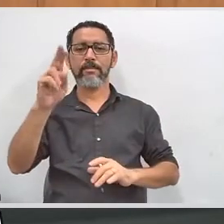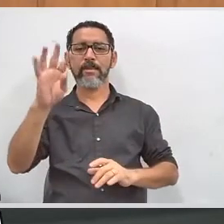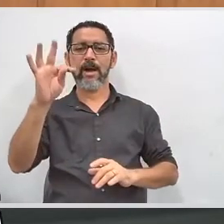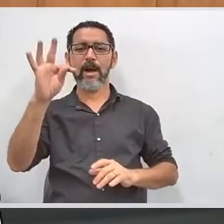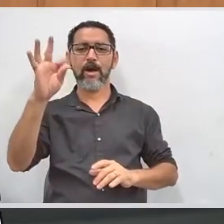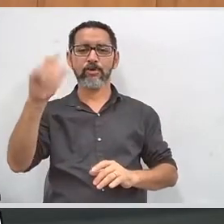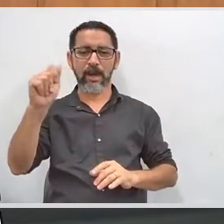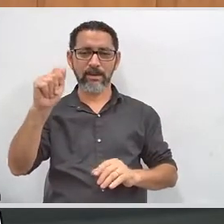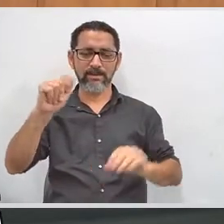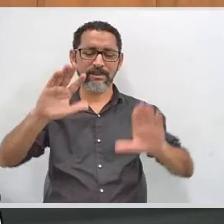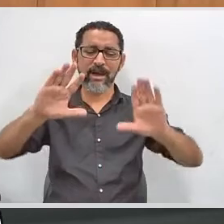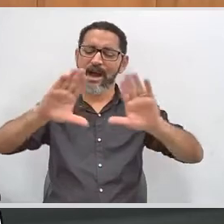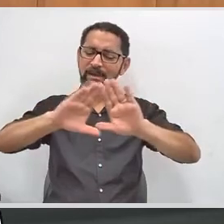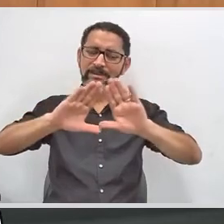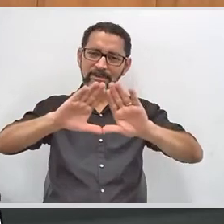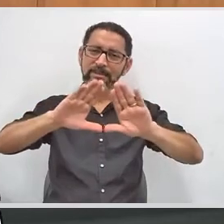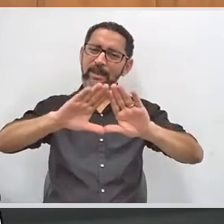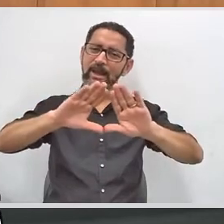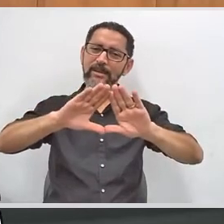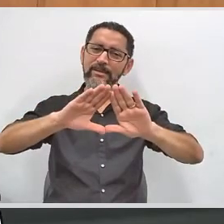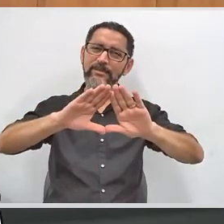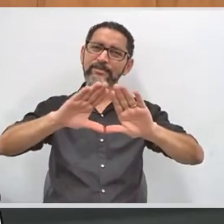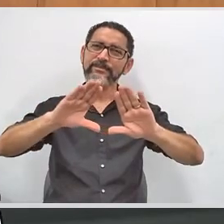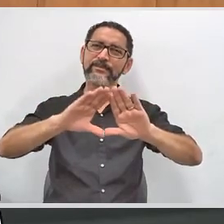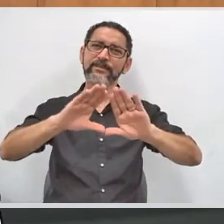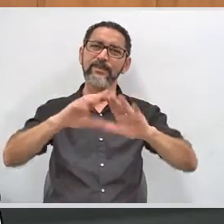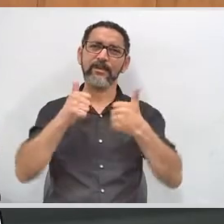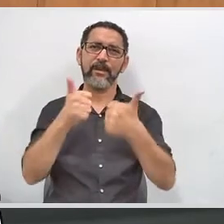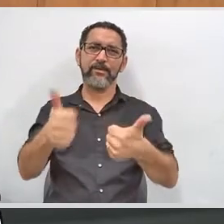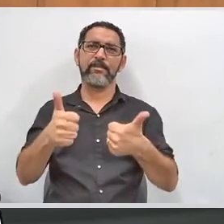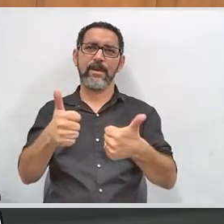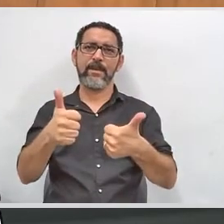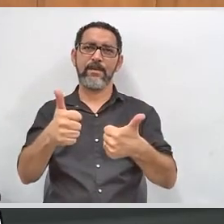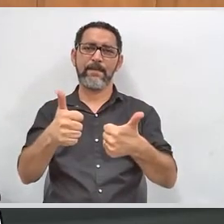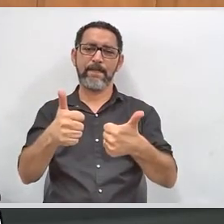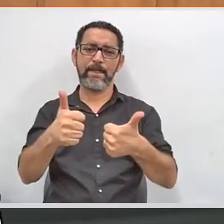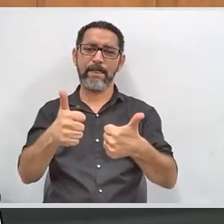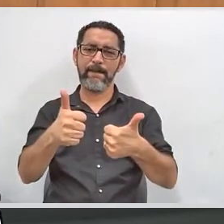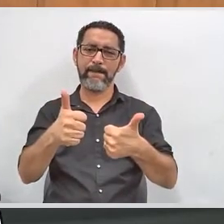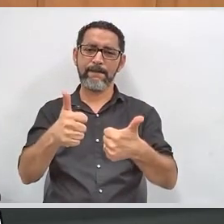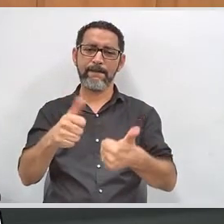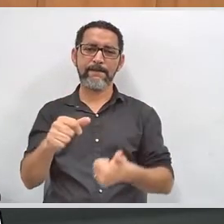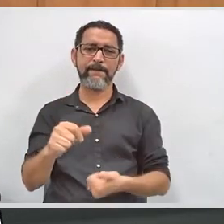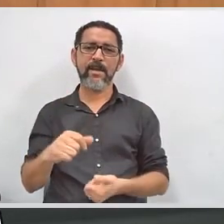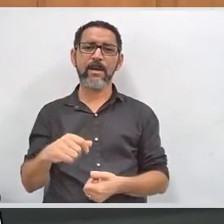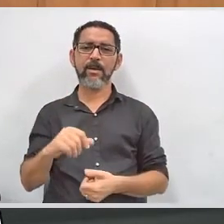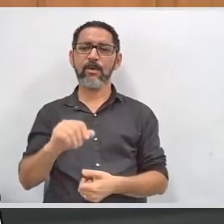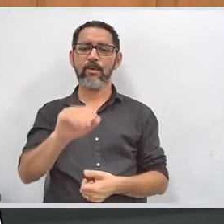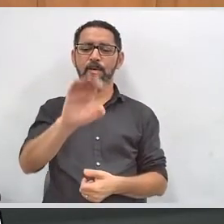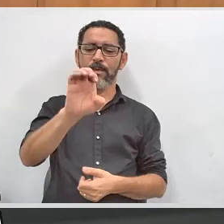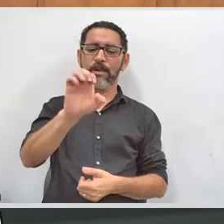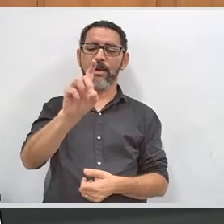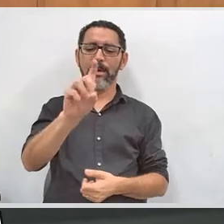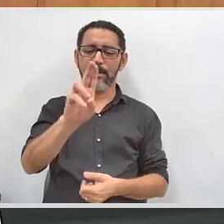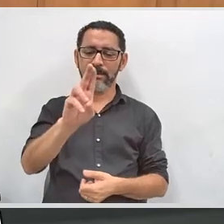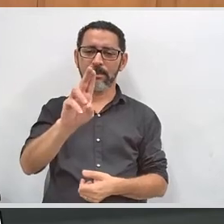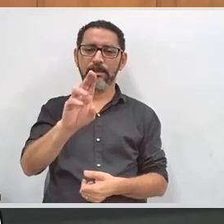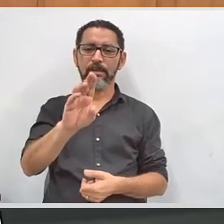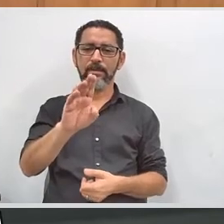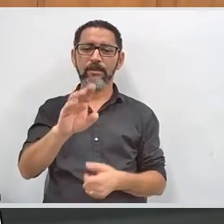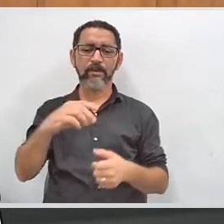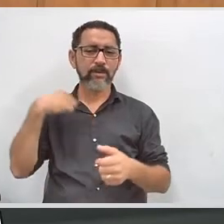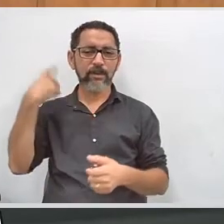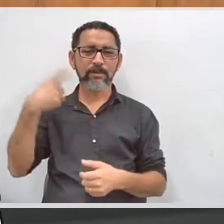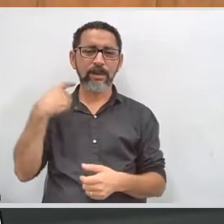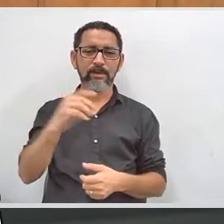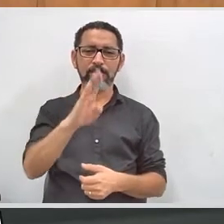ver que essa assembleia está realmente indo bem com o deputado Duarte Becher à frente,